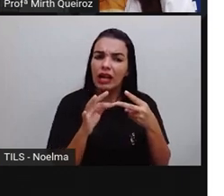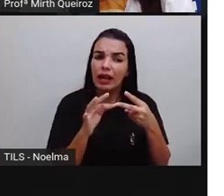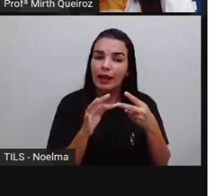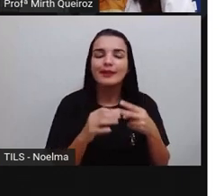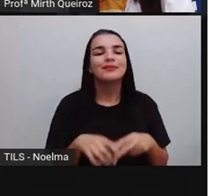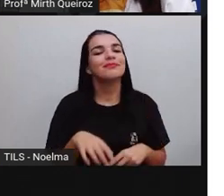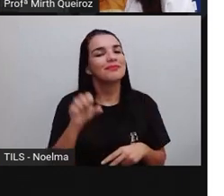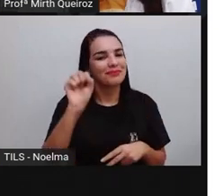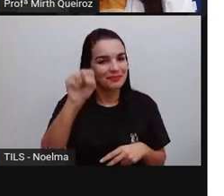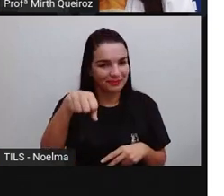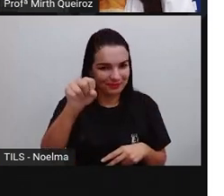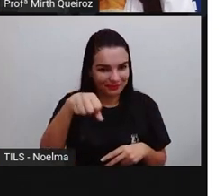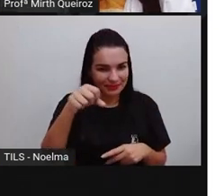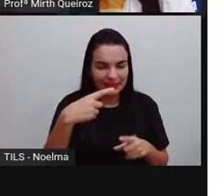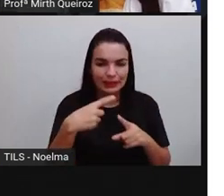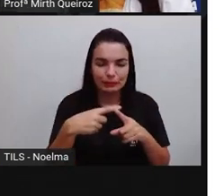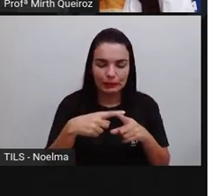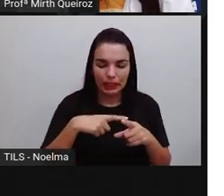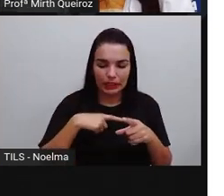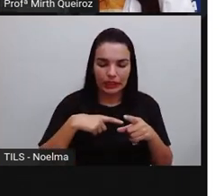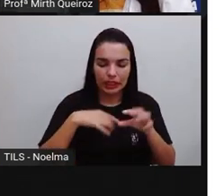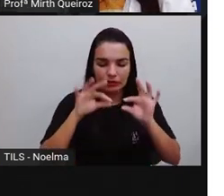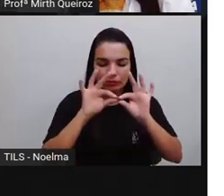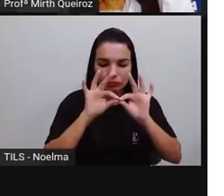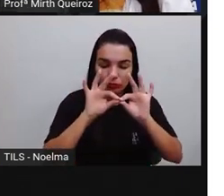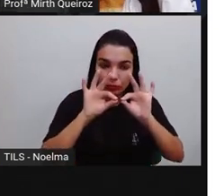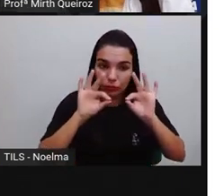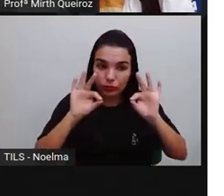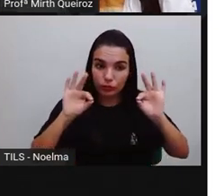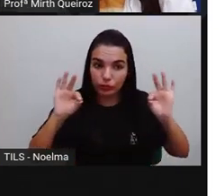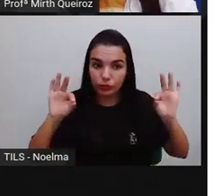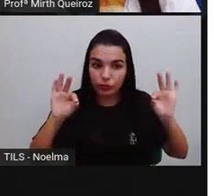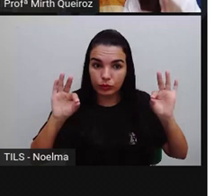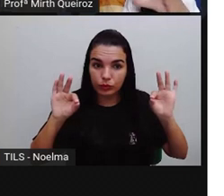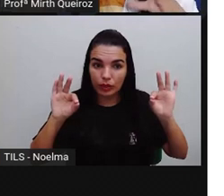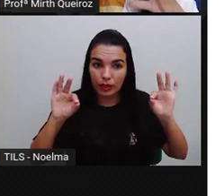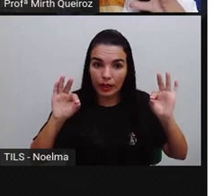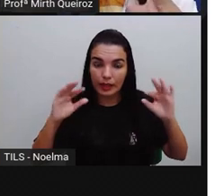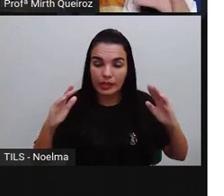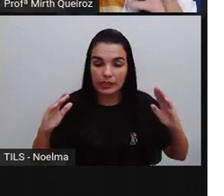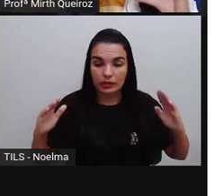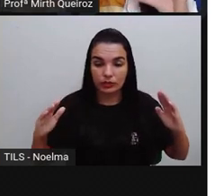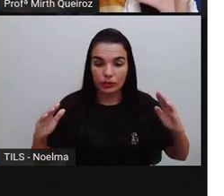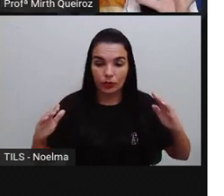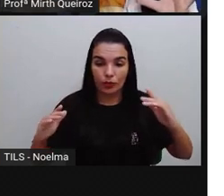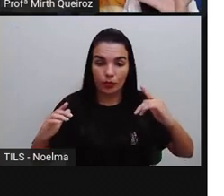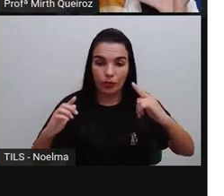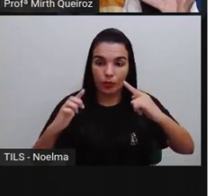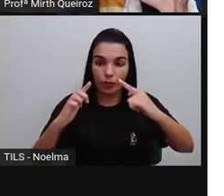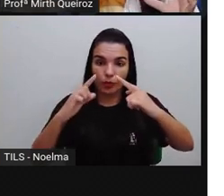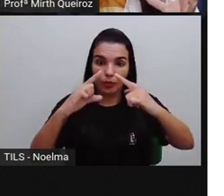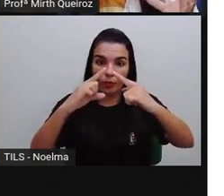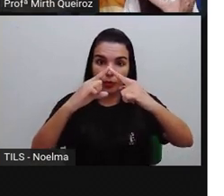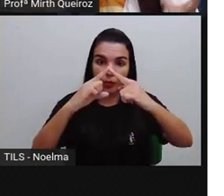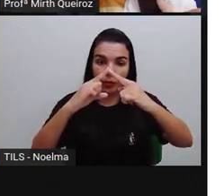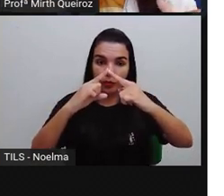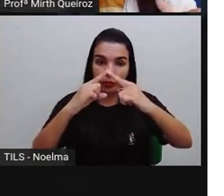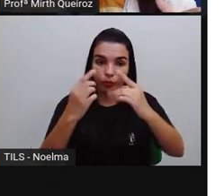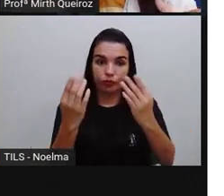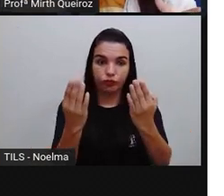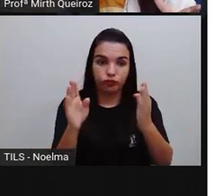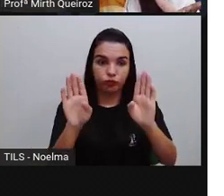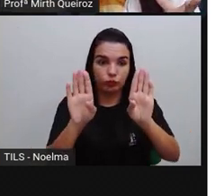um polígono porque apresenta segmentos de retas que ao se juntarem ele é fechado, porque o polígono deve ser